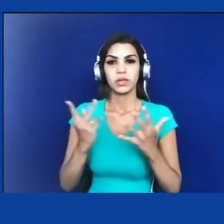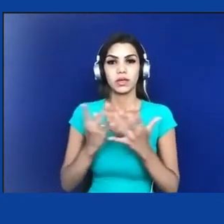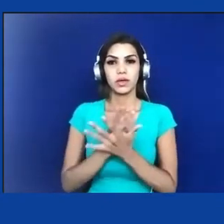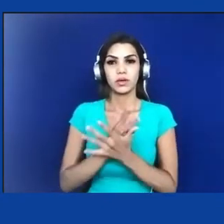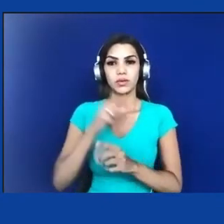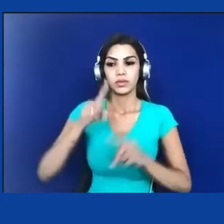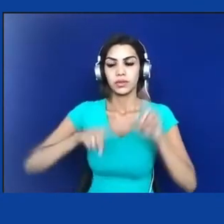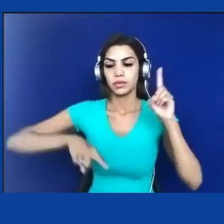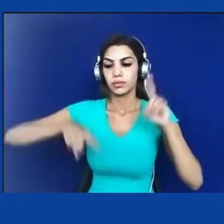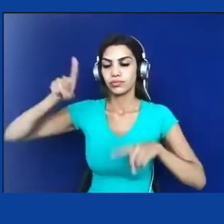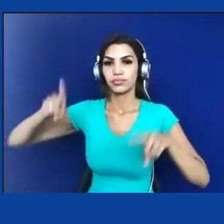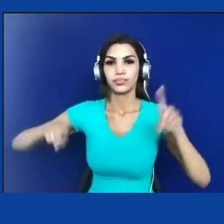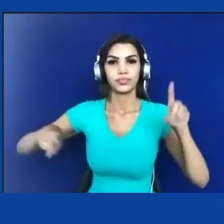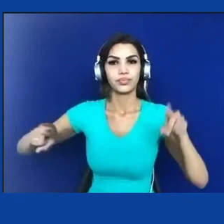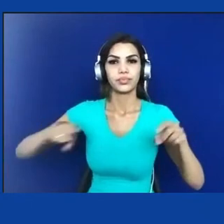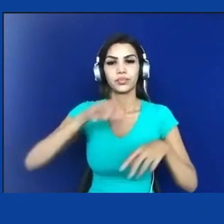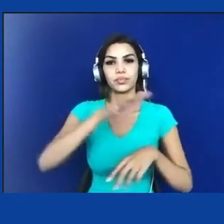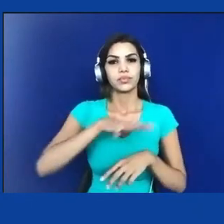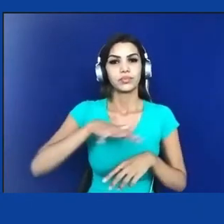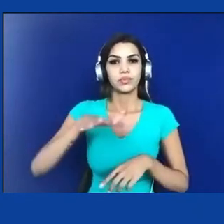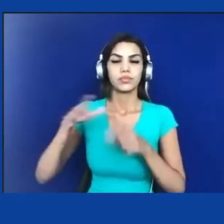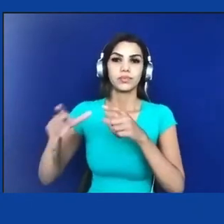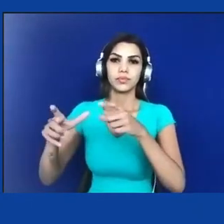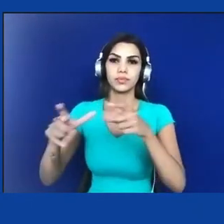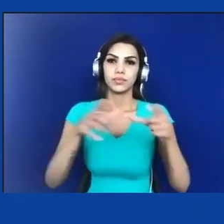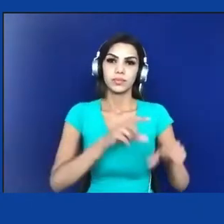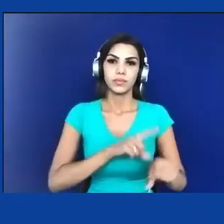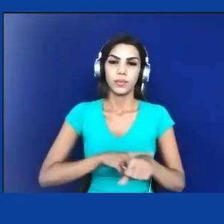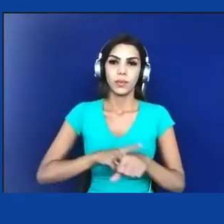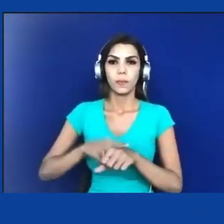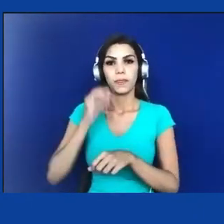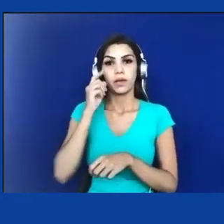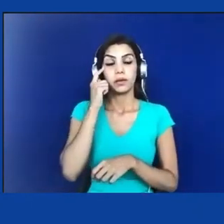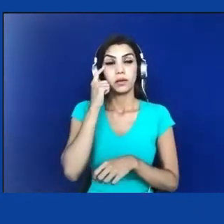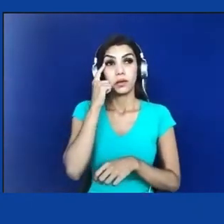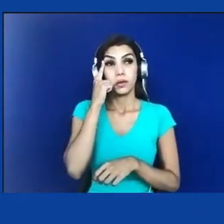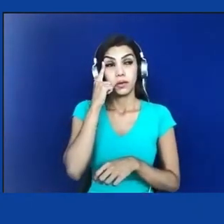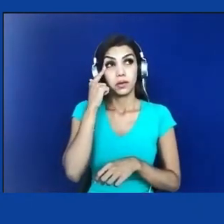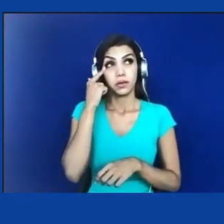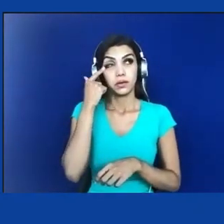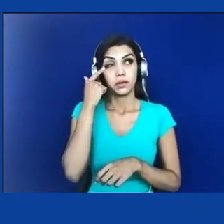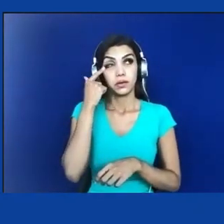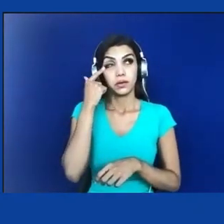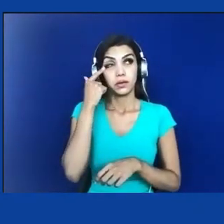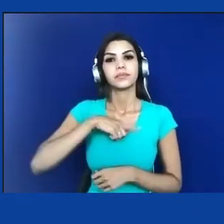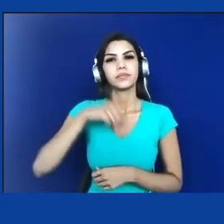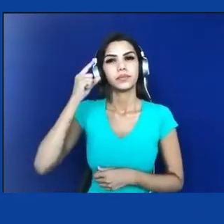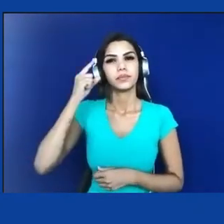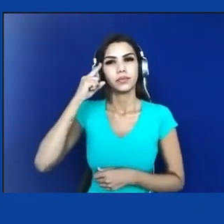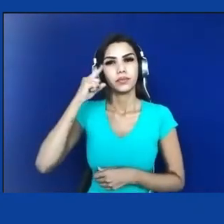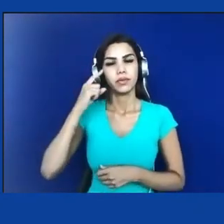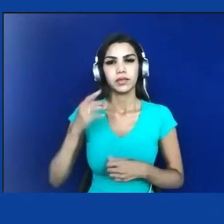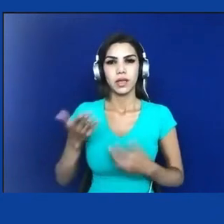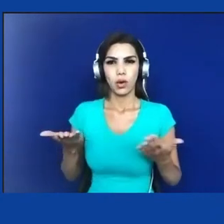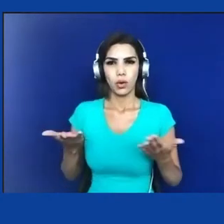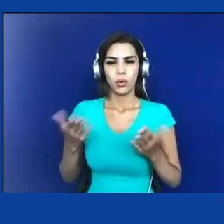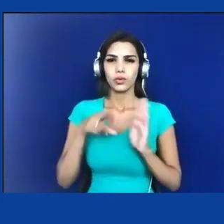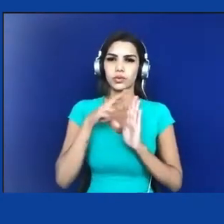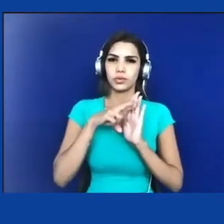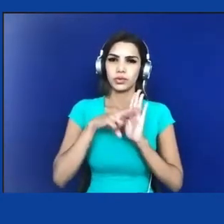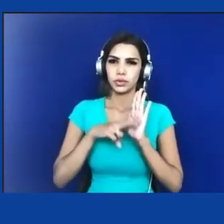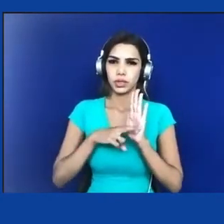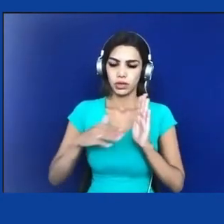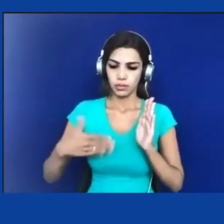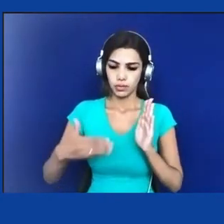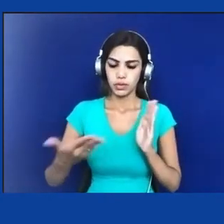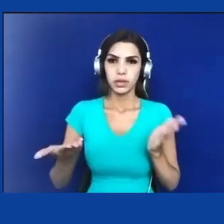Se a gente for pegar, por exemplo, algumas das normas ainda em vigor, hoje a gente vai perceber que elas se